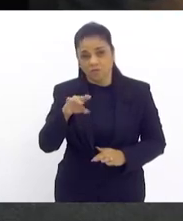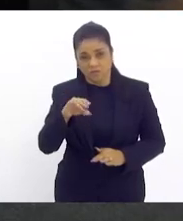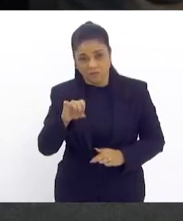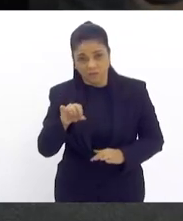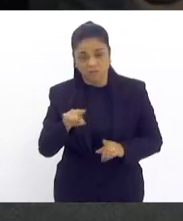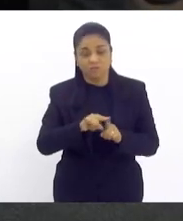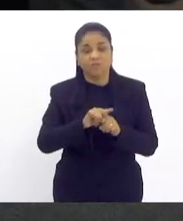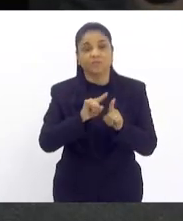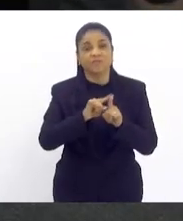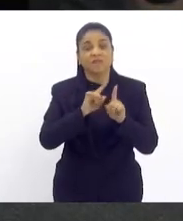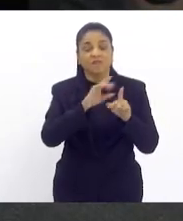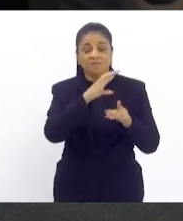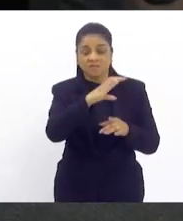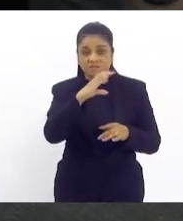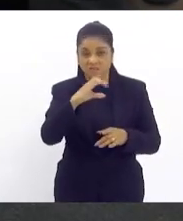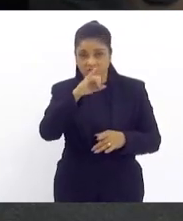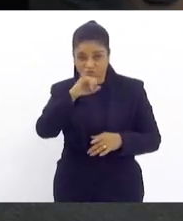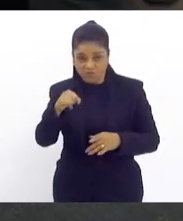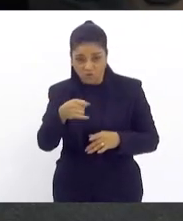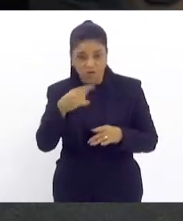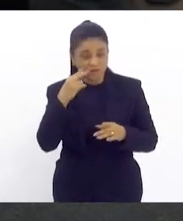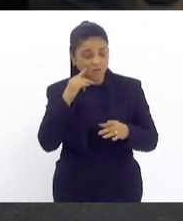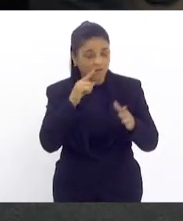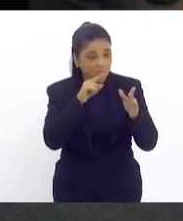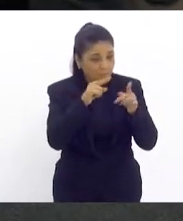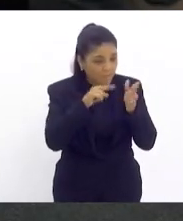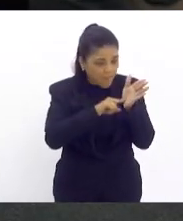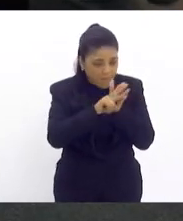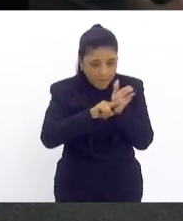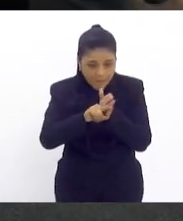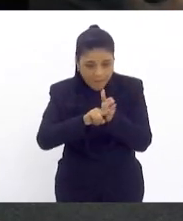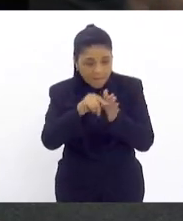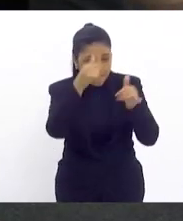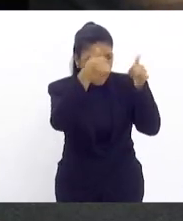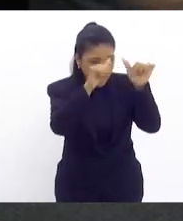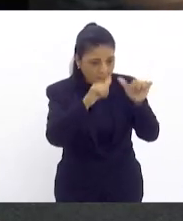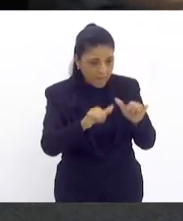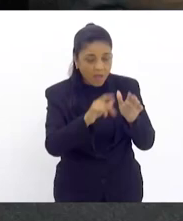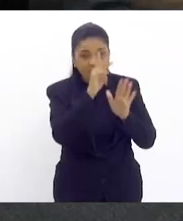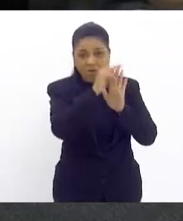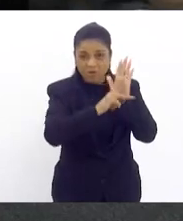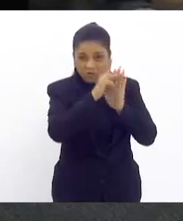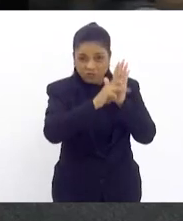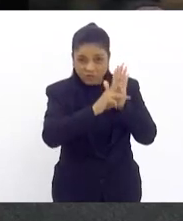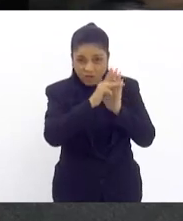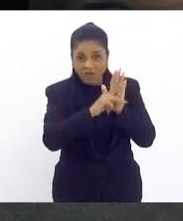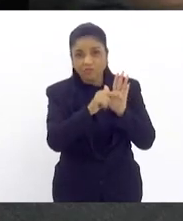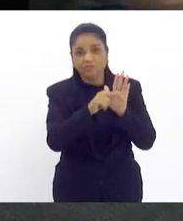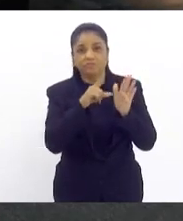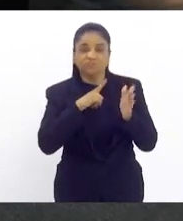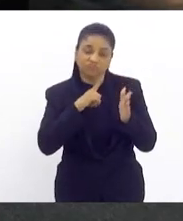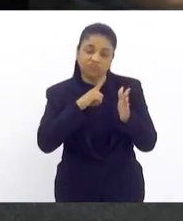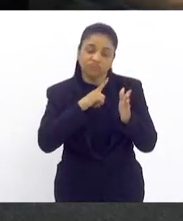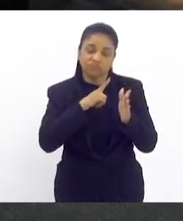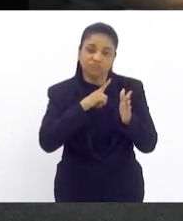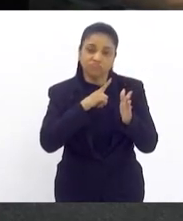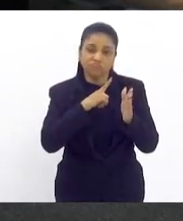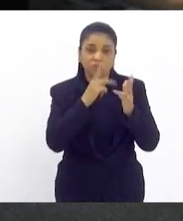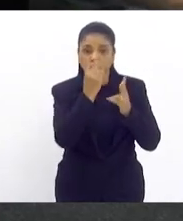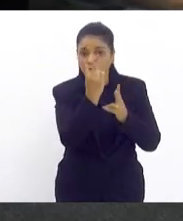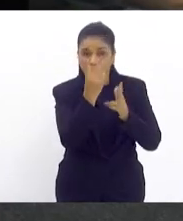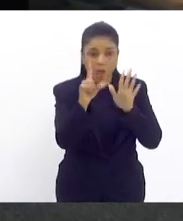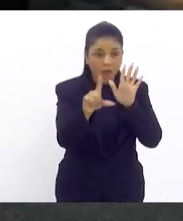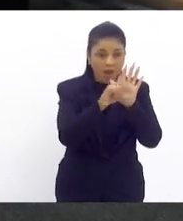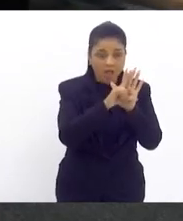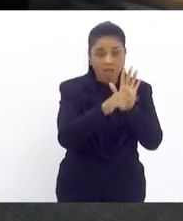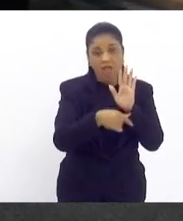CCJ para que a CCJ possa examinar a existência de duas leis